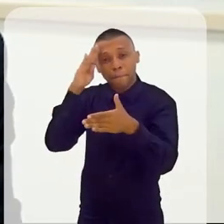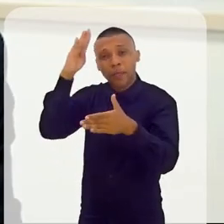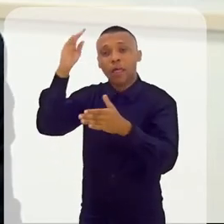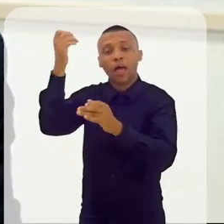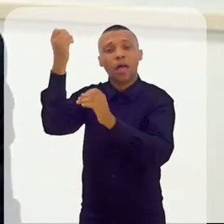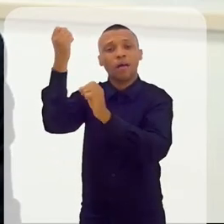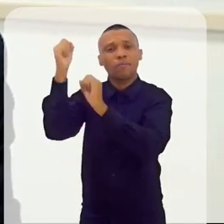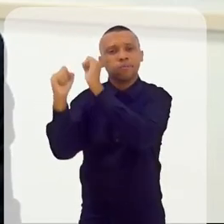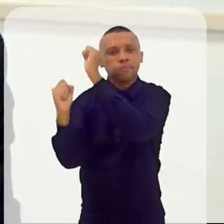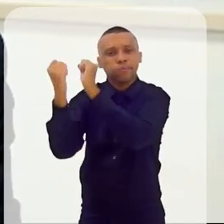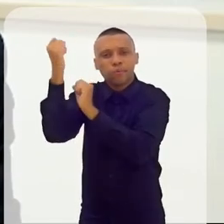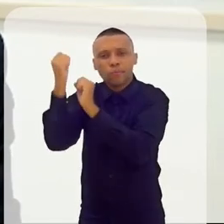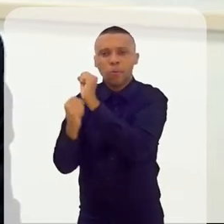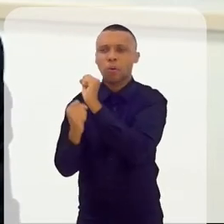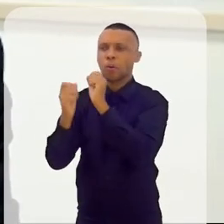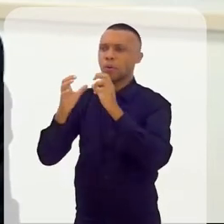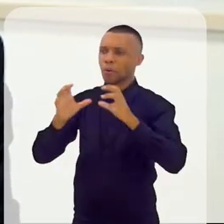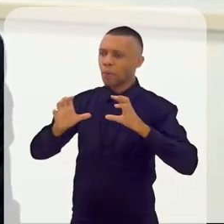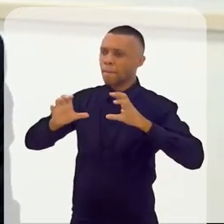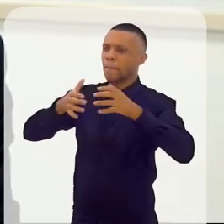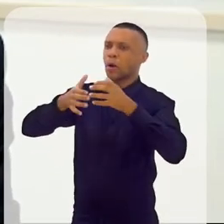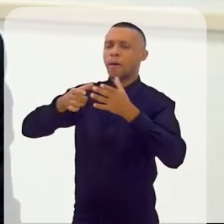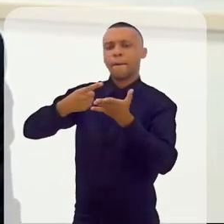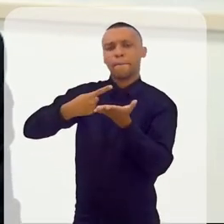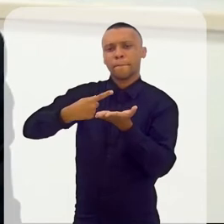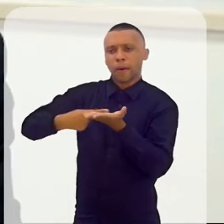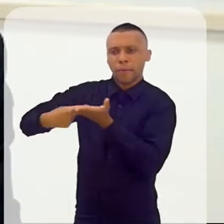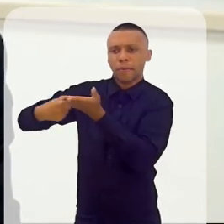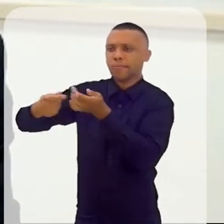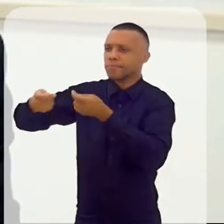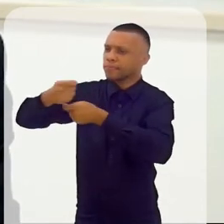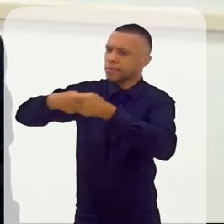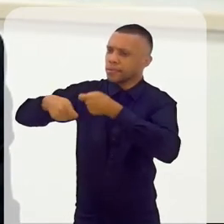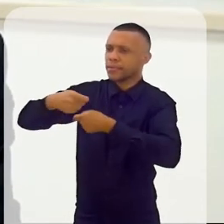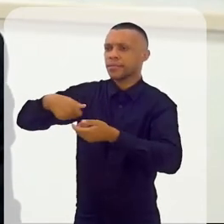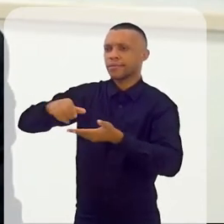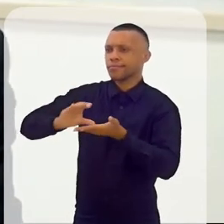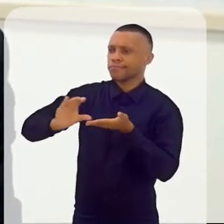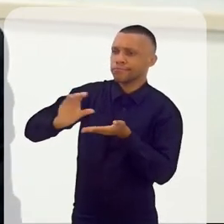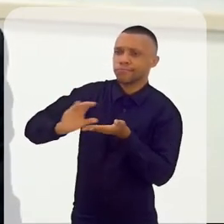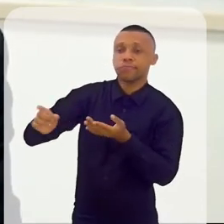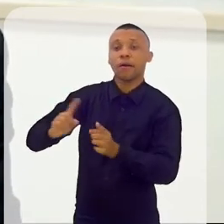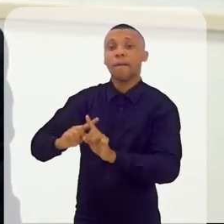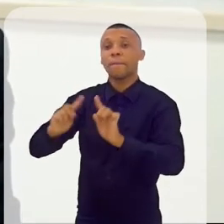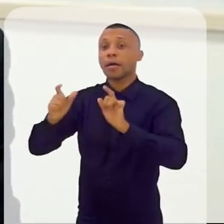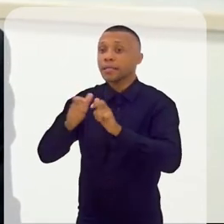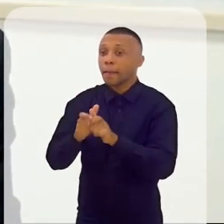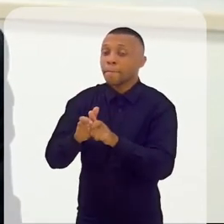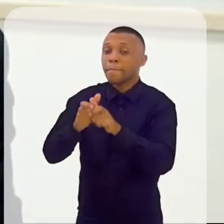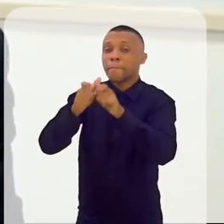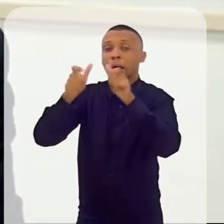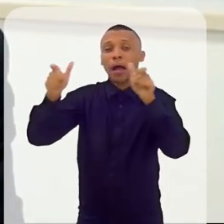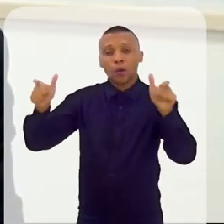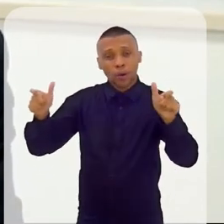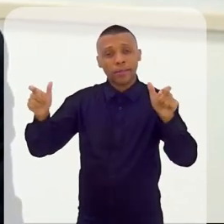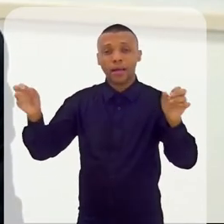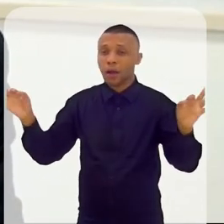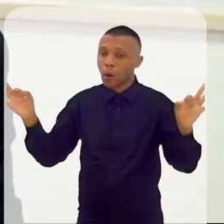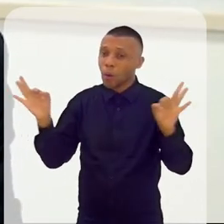grandes empresas, aos grandes conglomerados, aos grandes grupos financeiros, mas só que a maioria